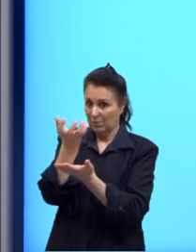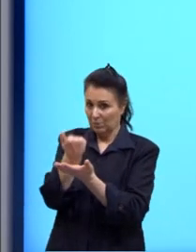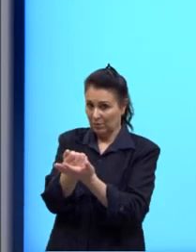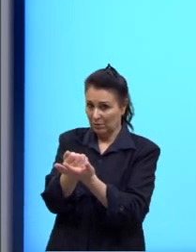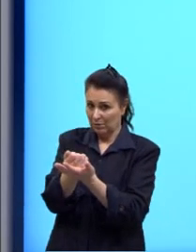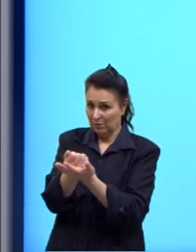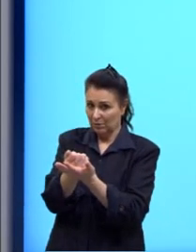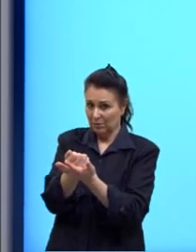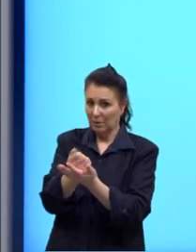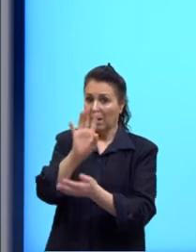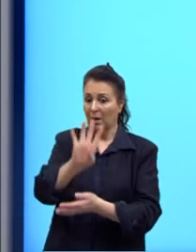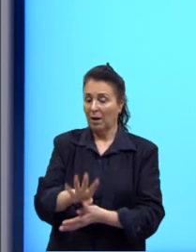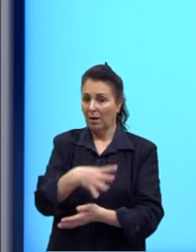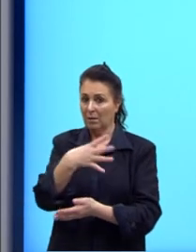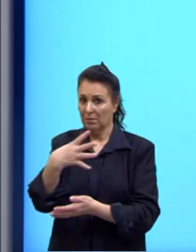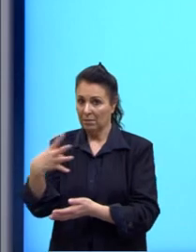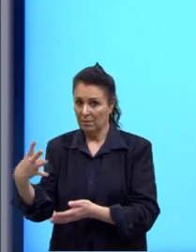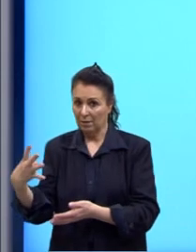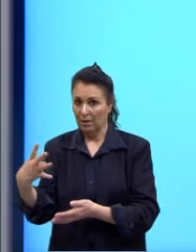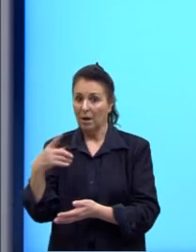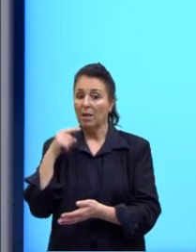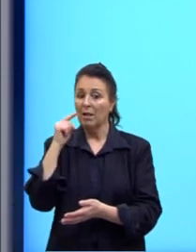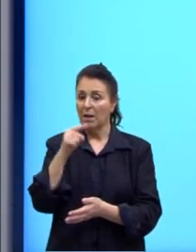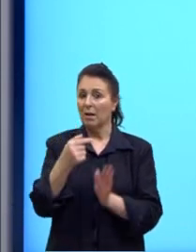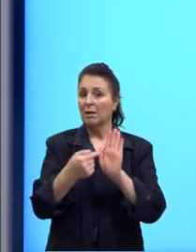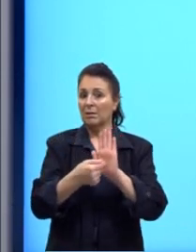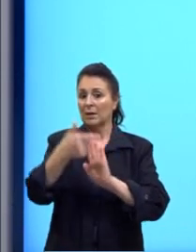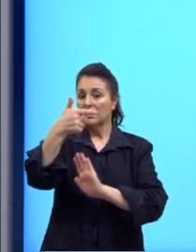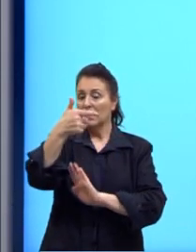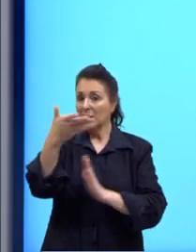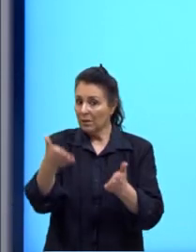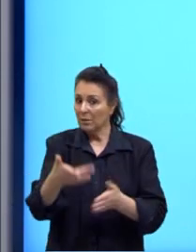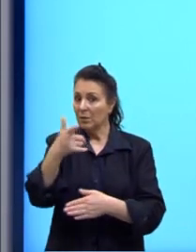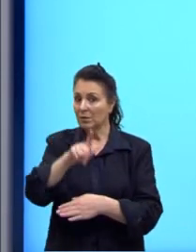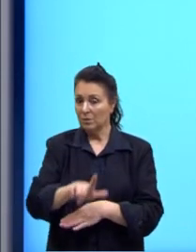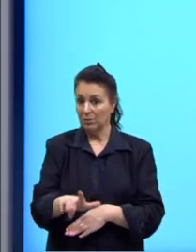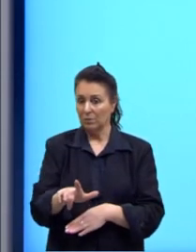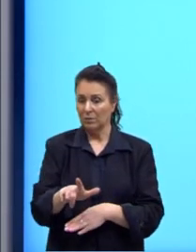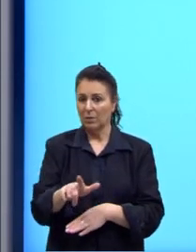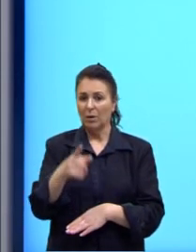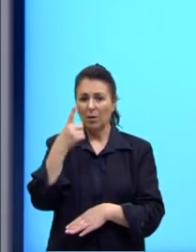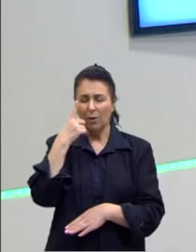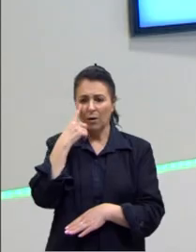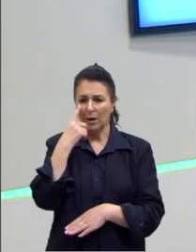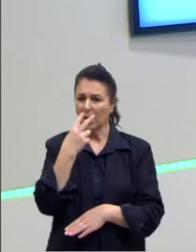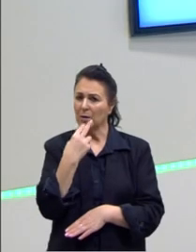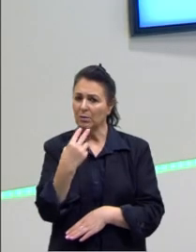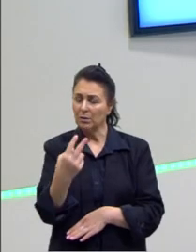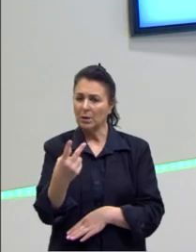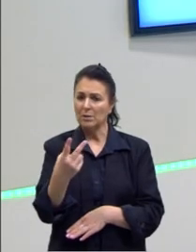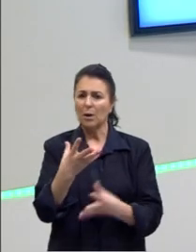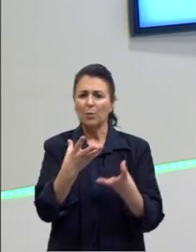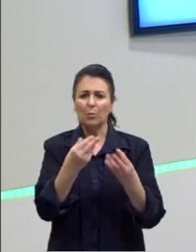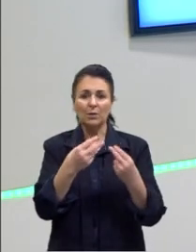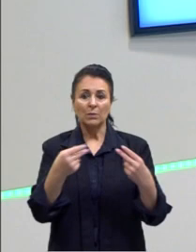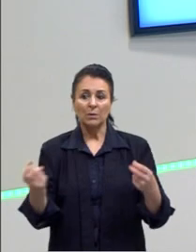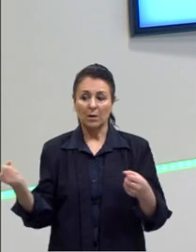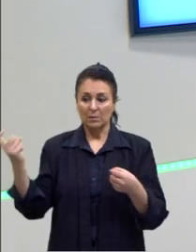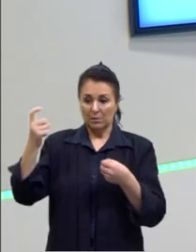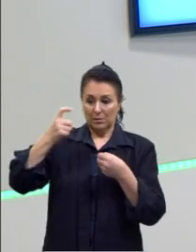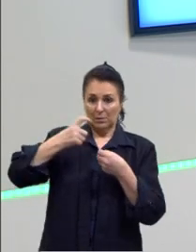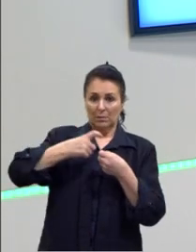Pois então, ela aparece aqui de novo. Vocês estão vendo que dentro da língua inglesa, muitas coisas voltam.